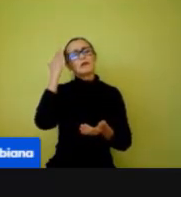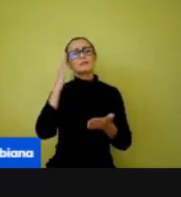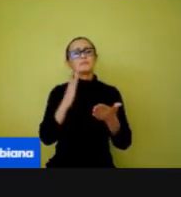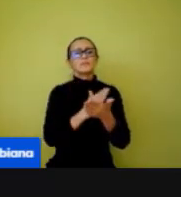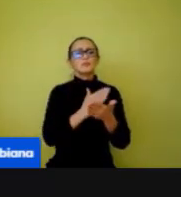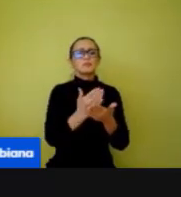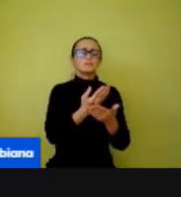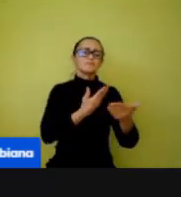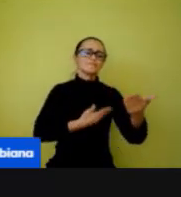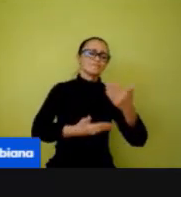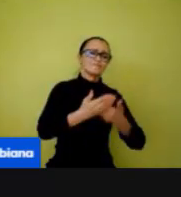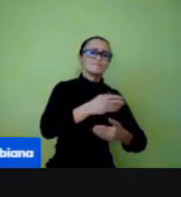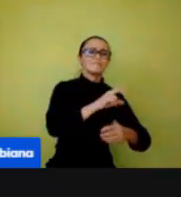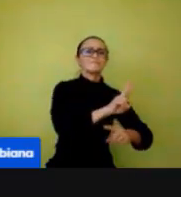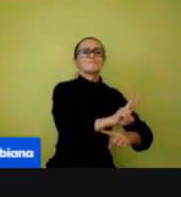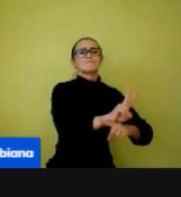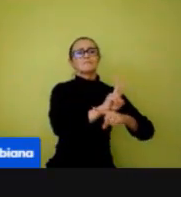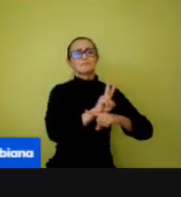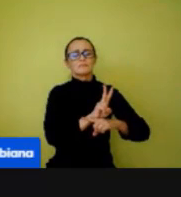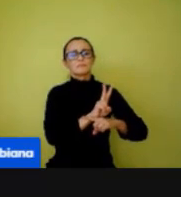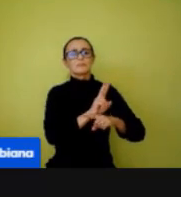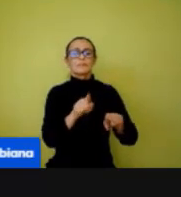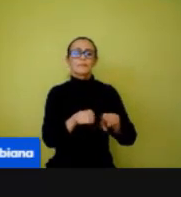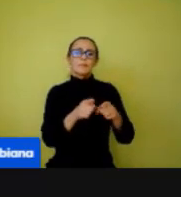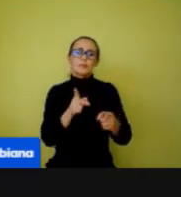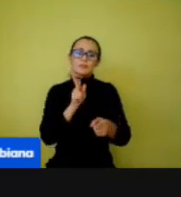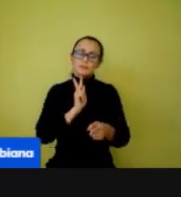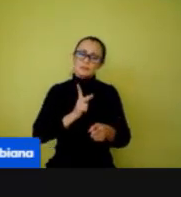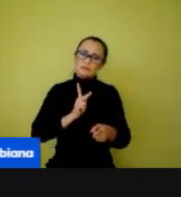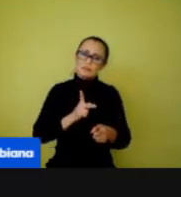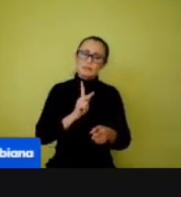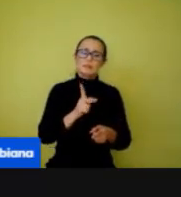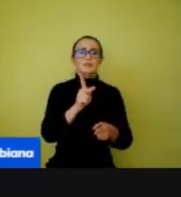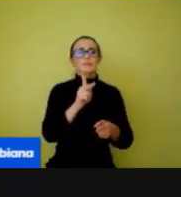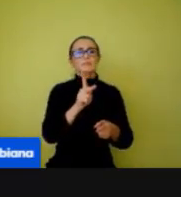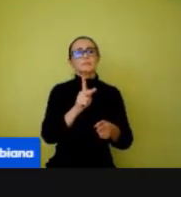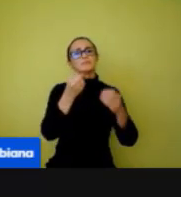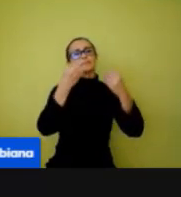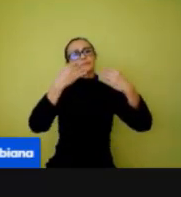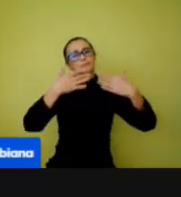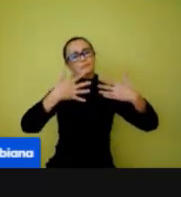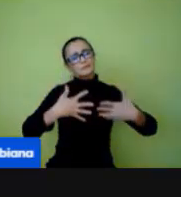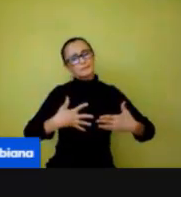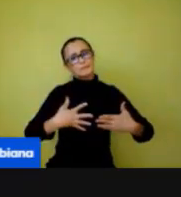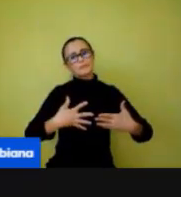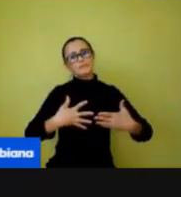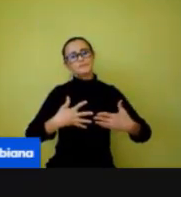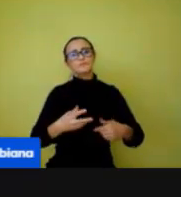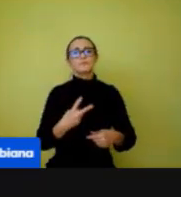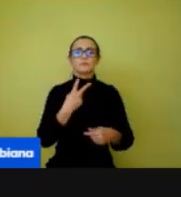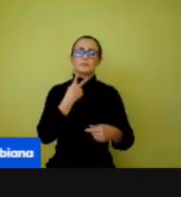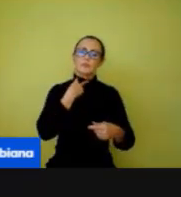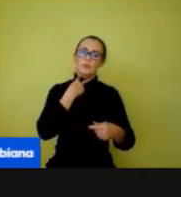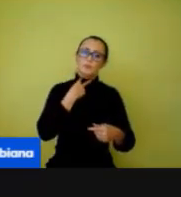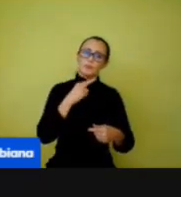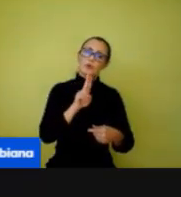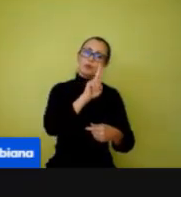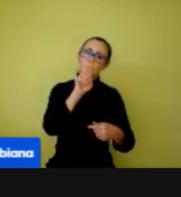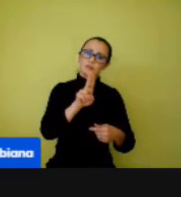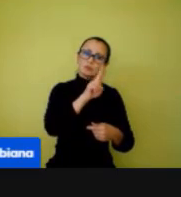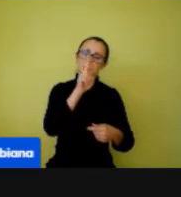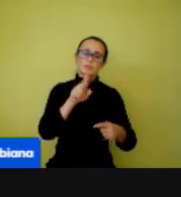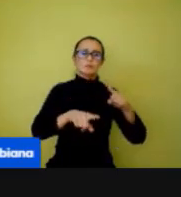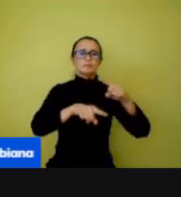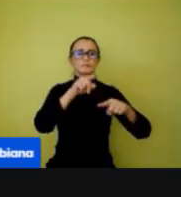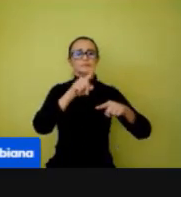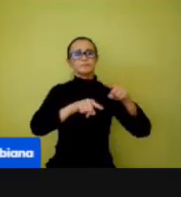copo. Mas, sempre retomando a rotina, não pode usar a garrafa do colega, não pode usar o